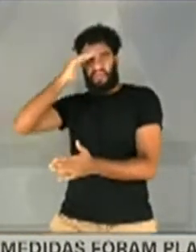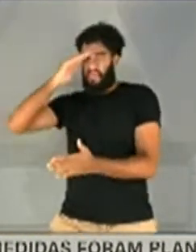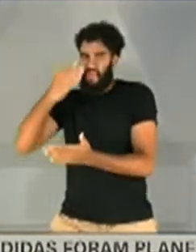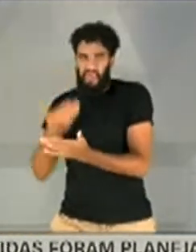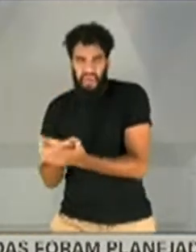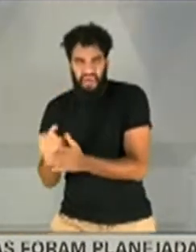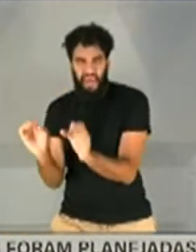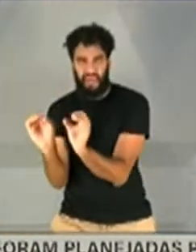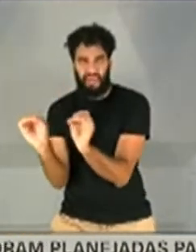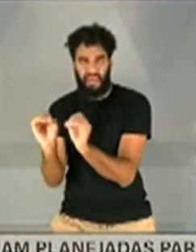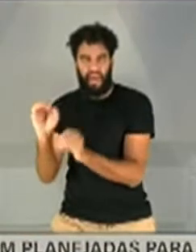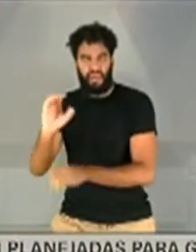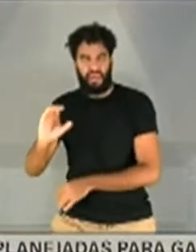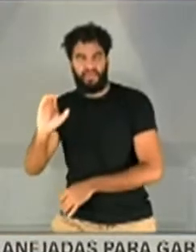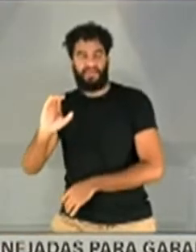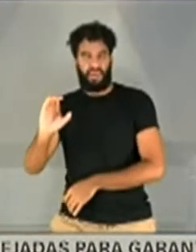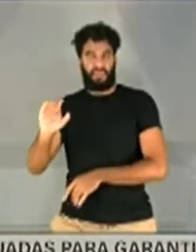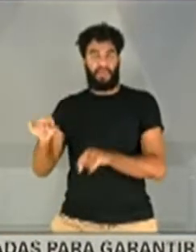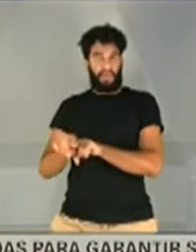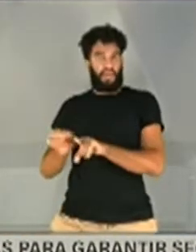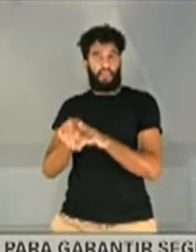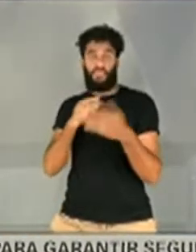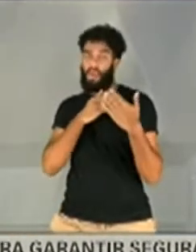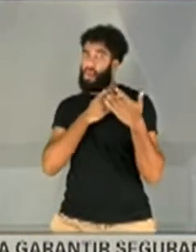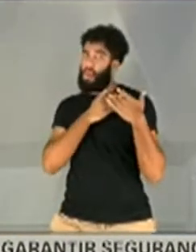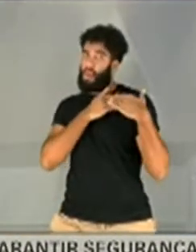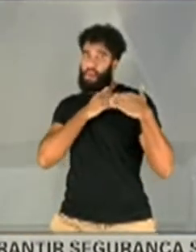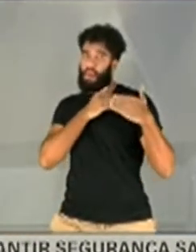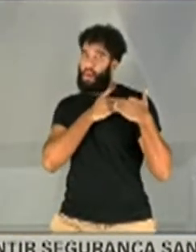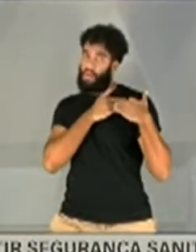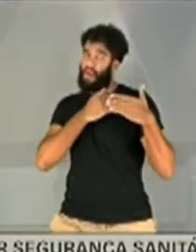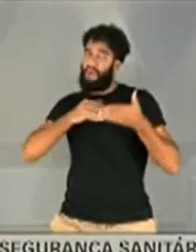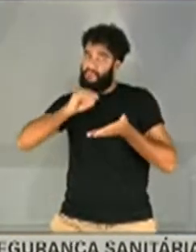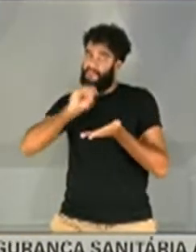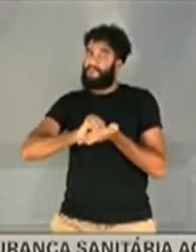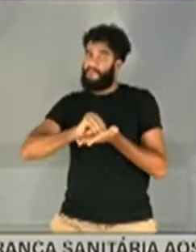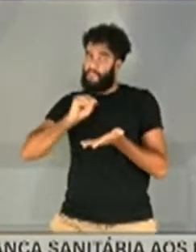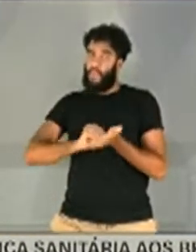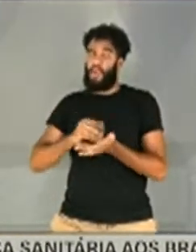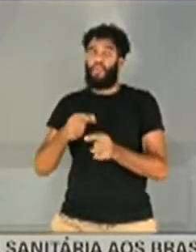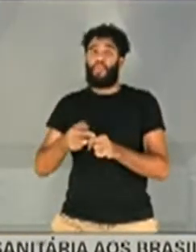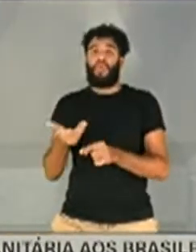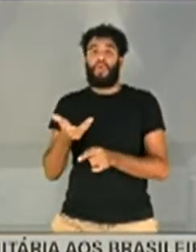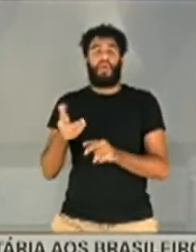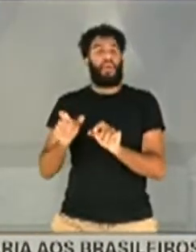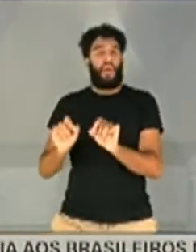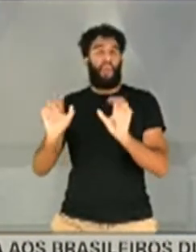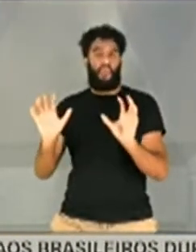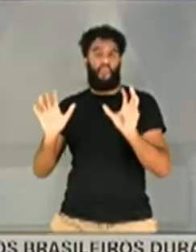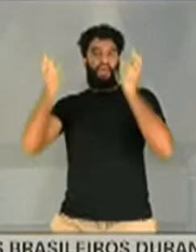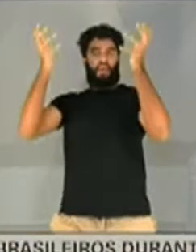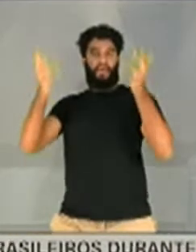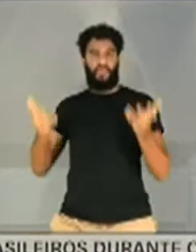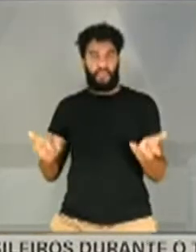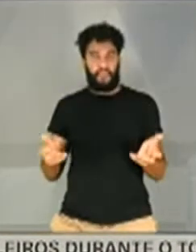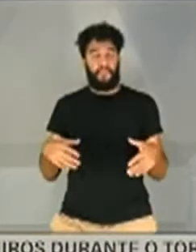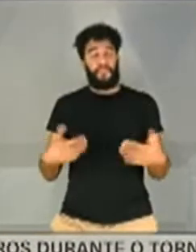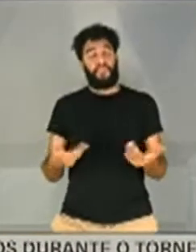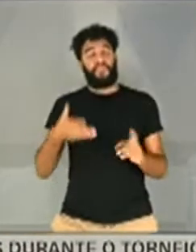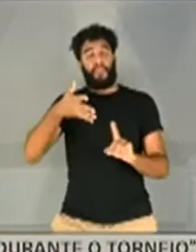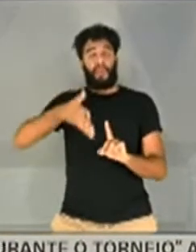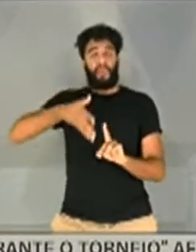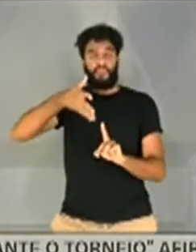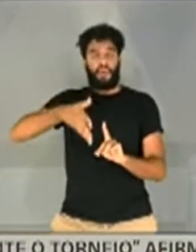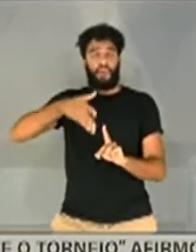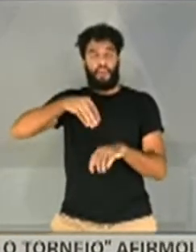irresponsável por querer patrocinar esse evento. Eu quero, nessas poucas palavras, presidente